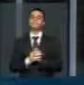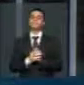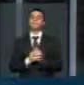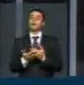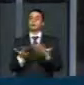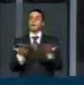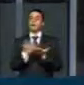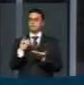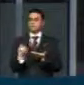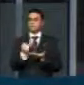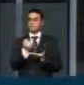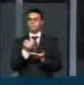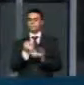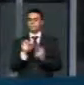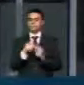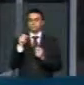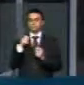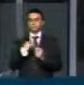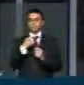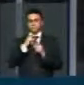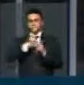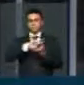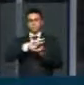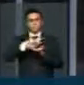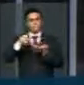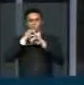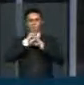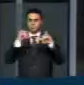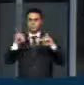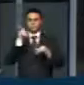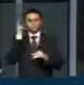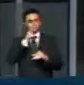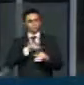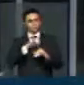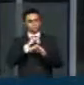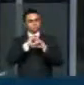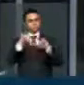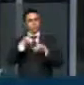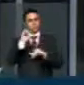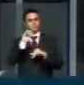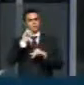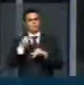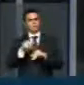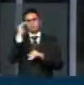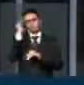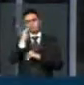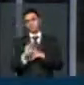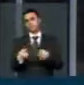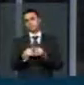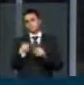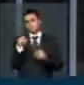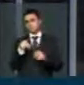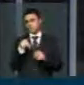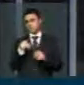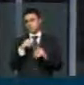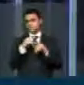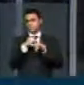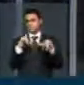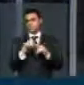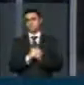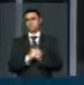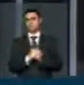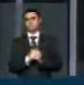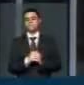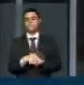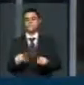nessa oportunidade, que faço aqui vários pronunciamentos, para que seja divulgado na Voz do Brasil e aqui também nos anais da Casa.